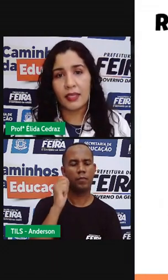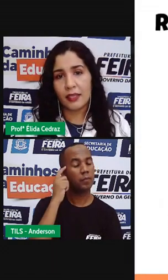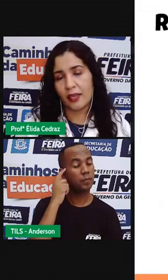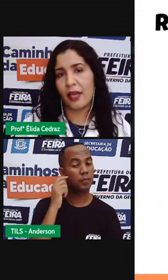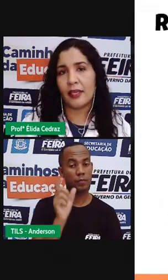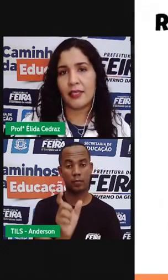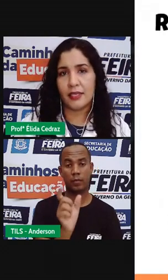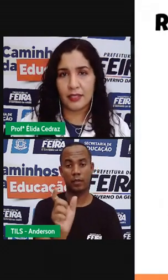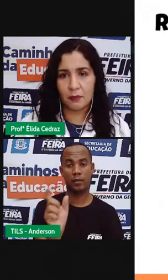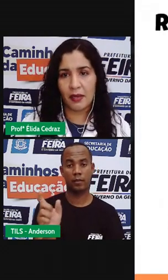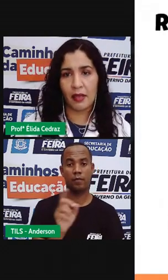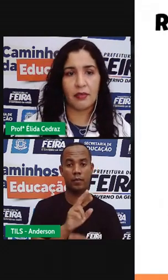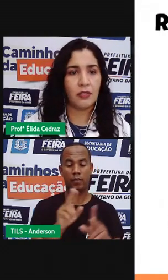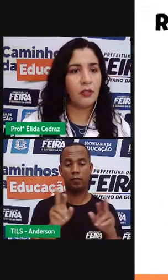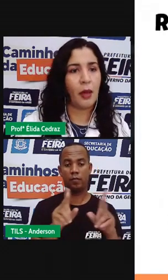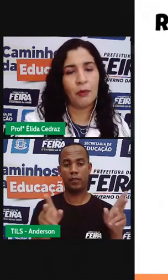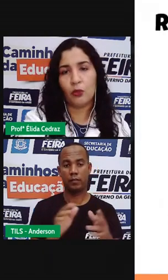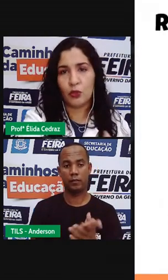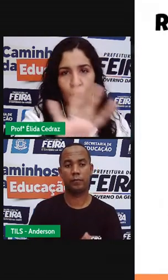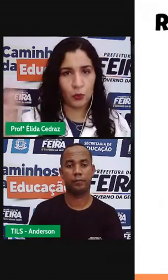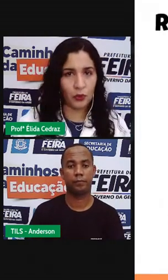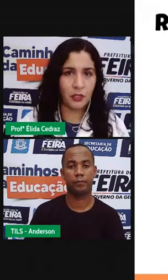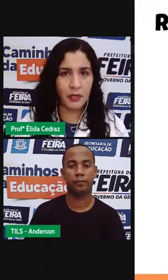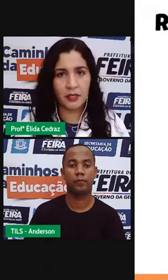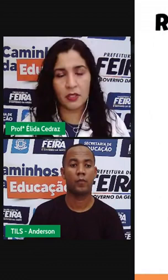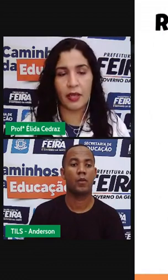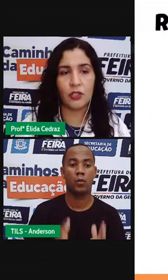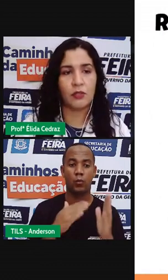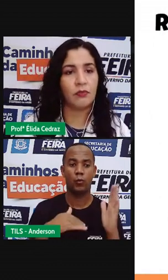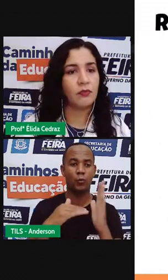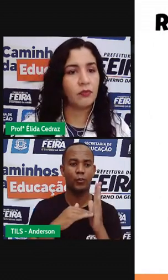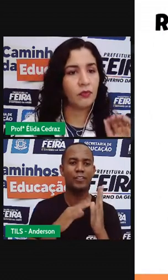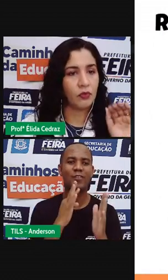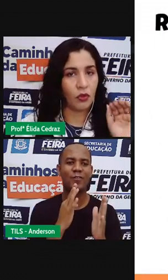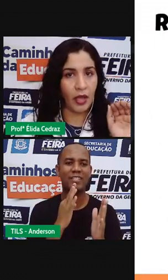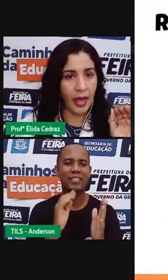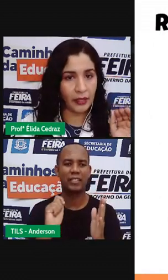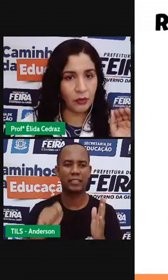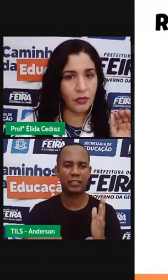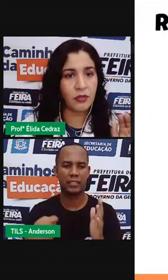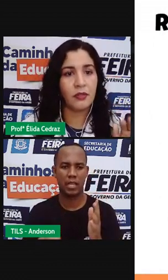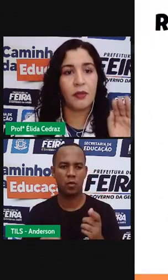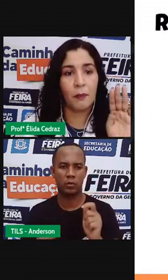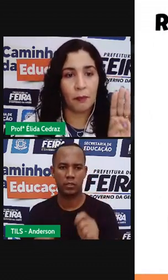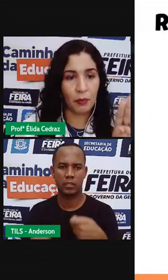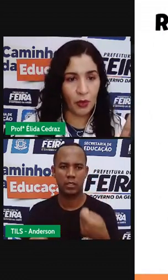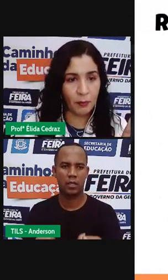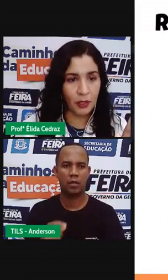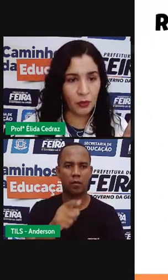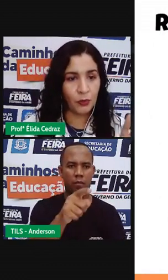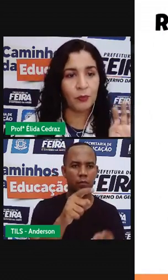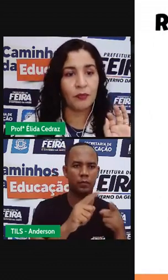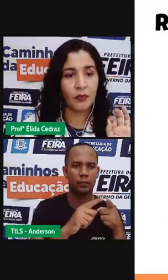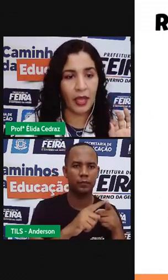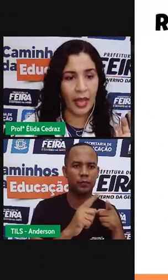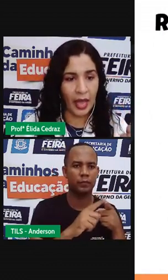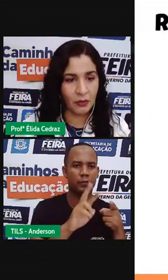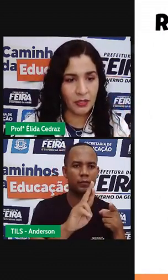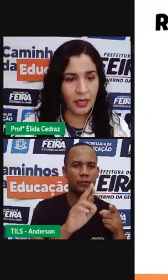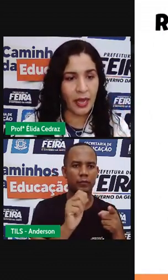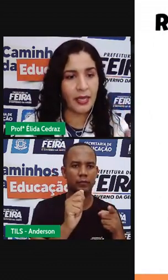aqui essas palavras. A própria trouxe todos os profissionais. Ratos, proibido,